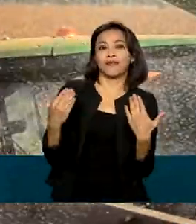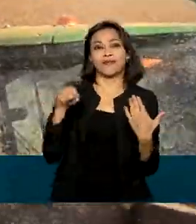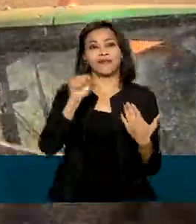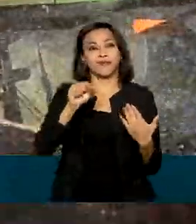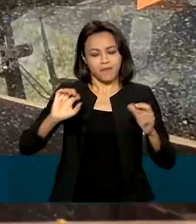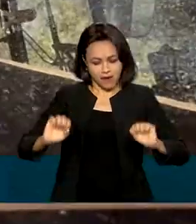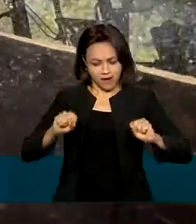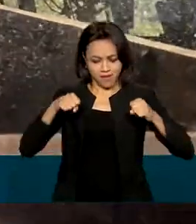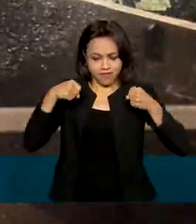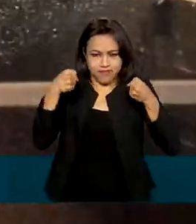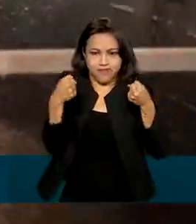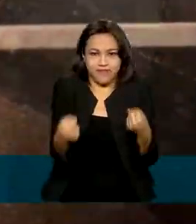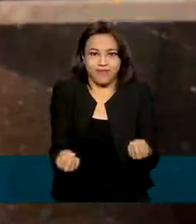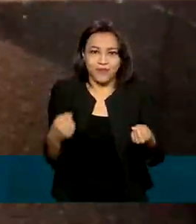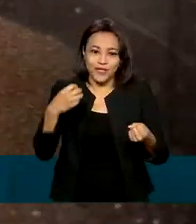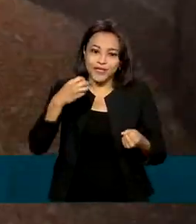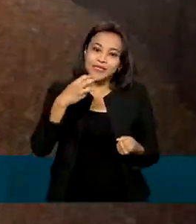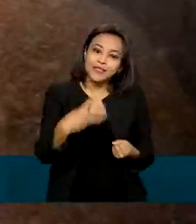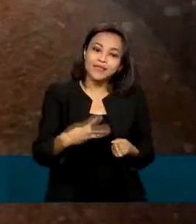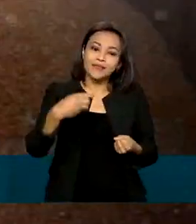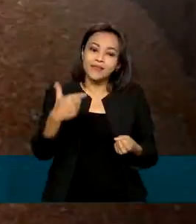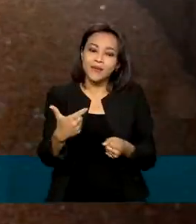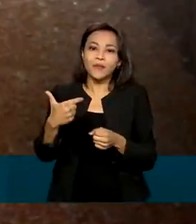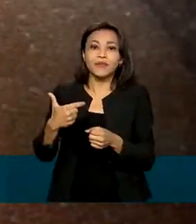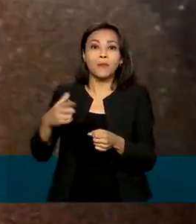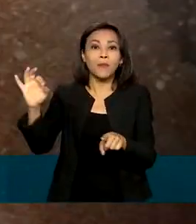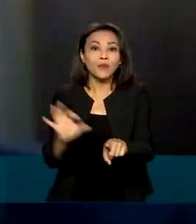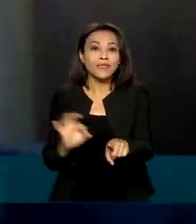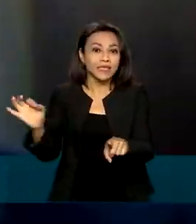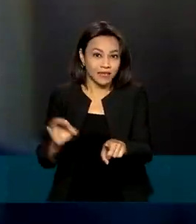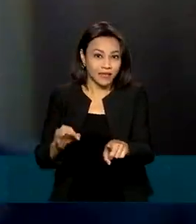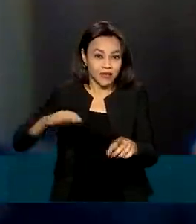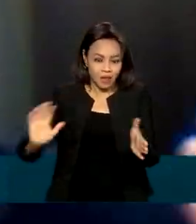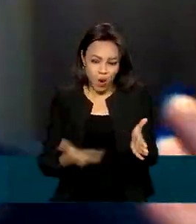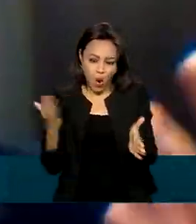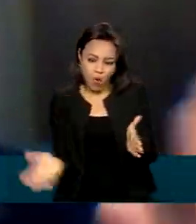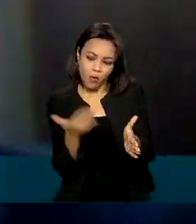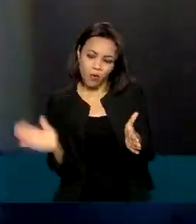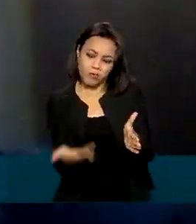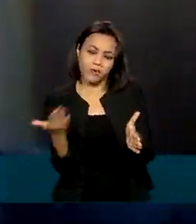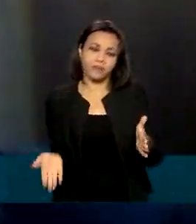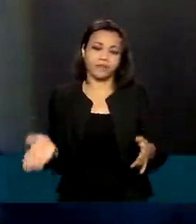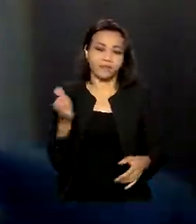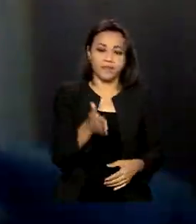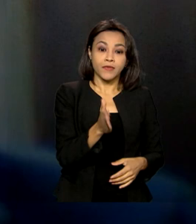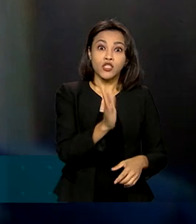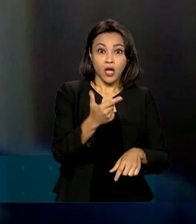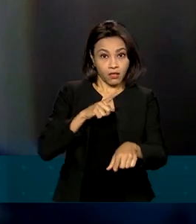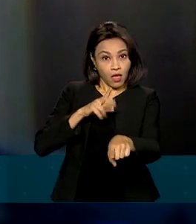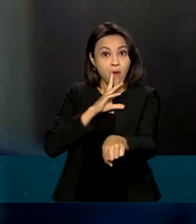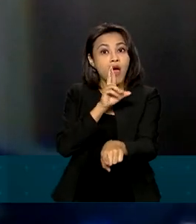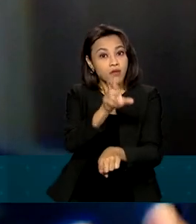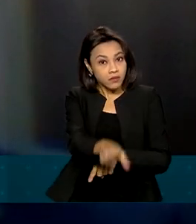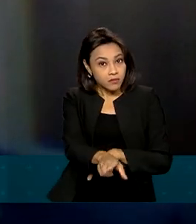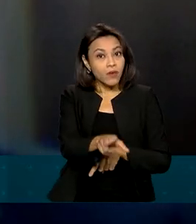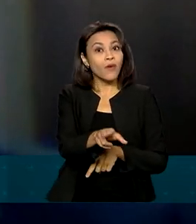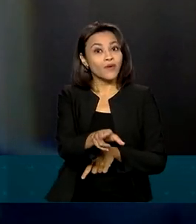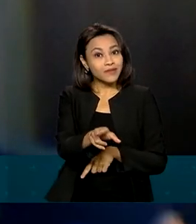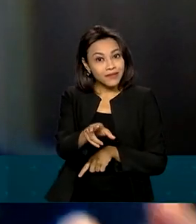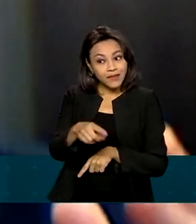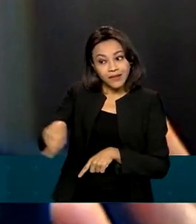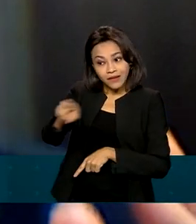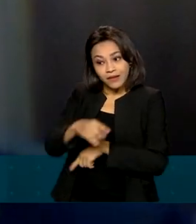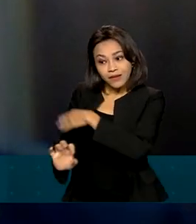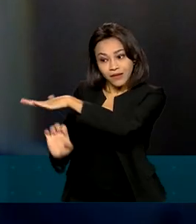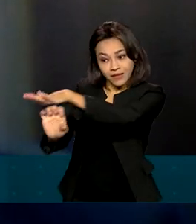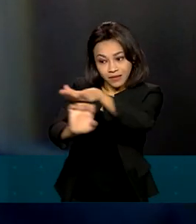recuperação de 32% na produção. Já tivemos uma resposta dos produtores